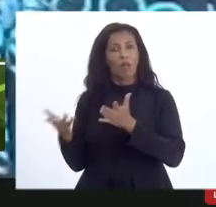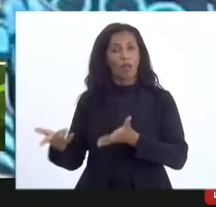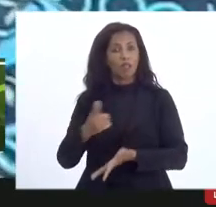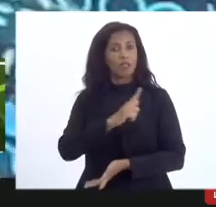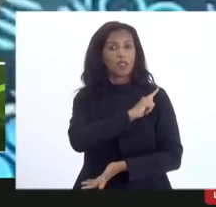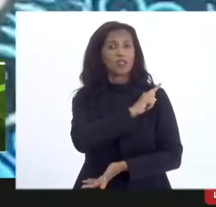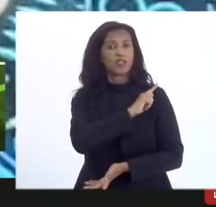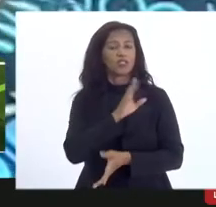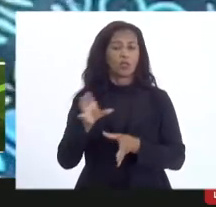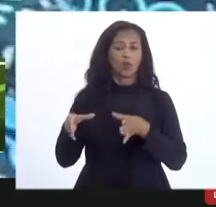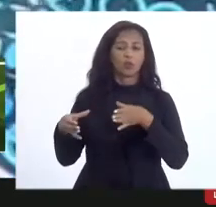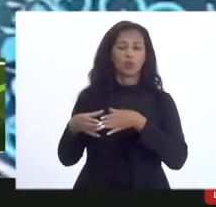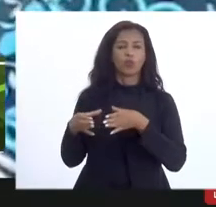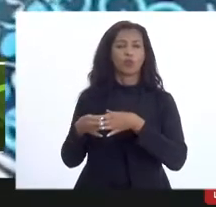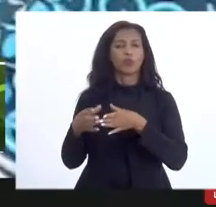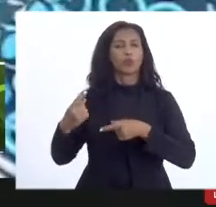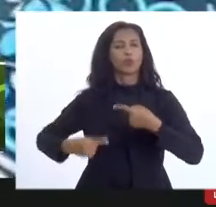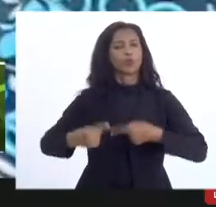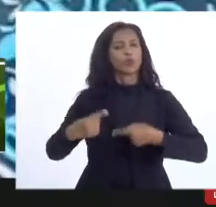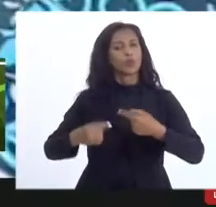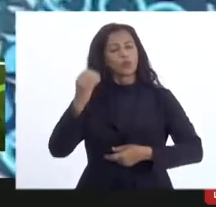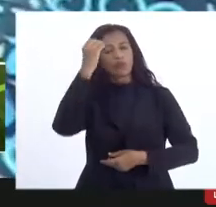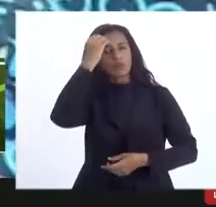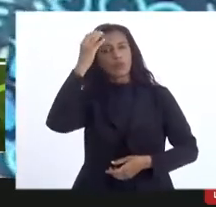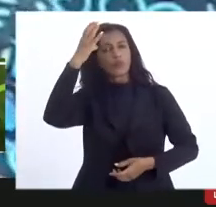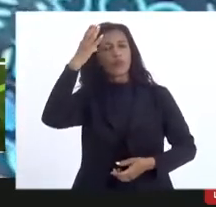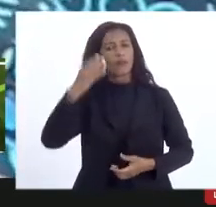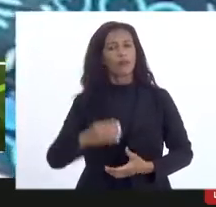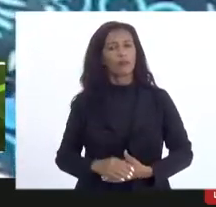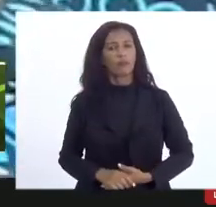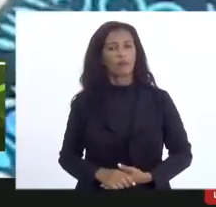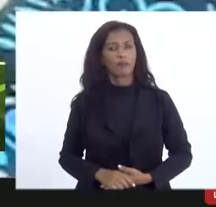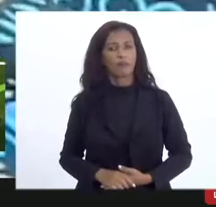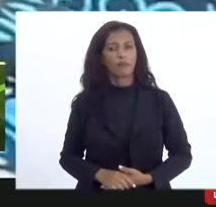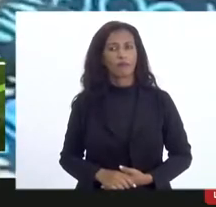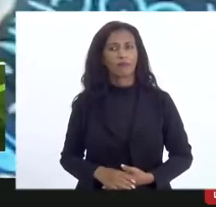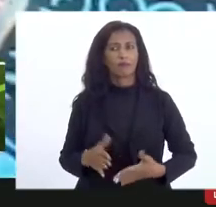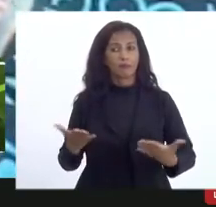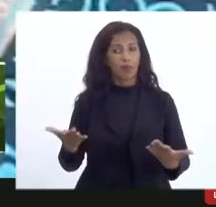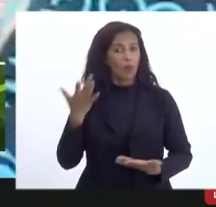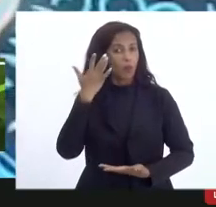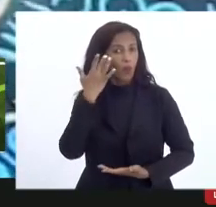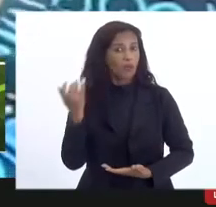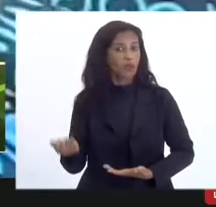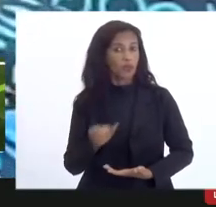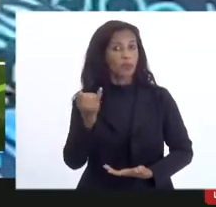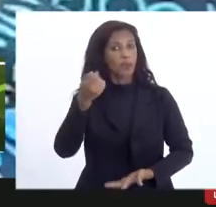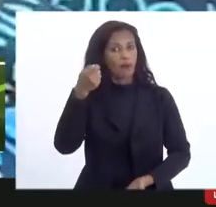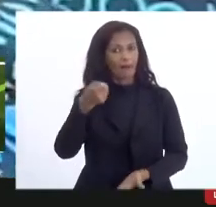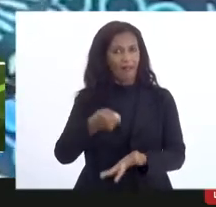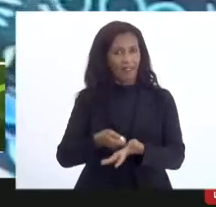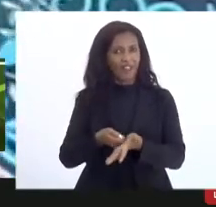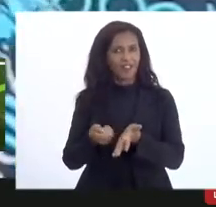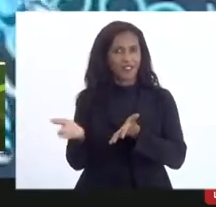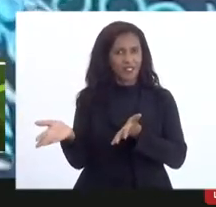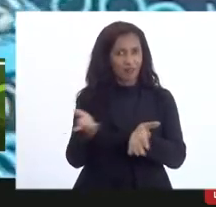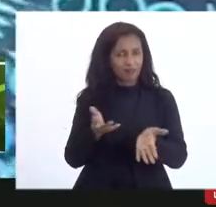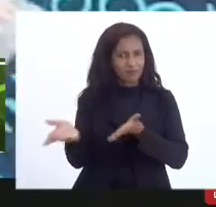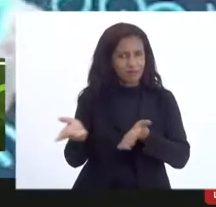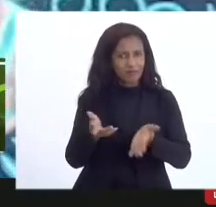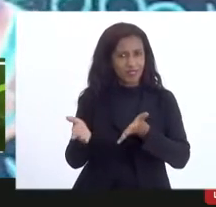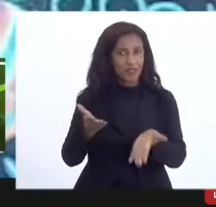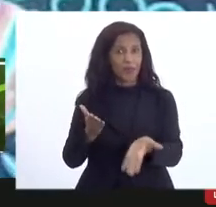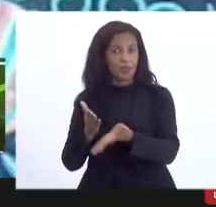gestão do Conselho Estadual de Política e Cultural então acho que é muito importante garantir essa tramitação e aprovação